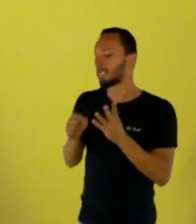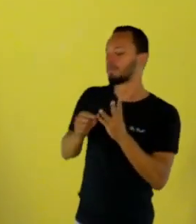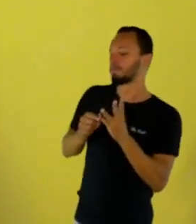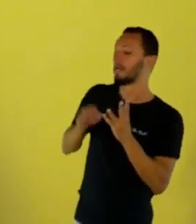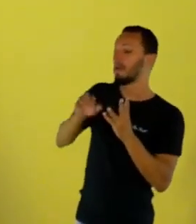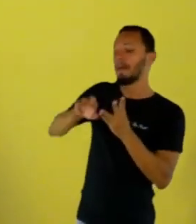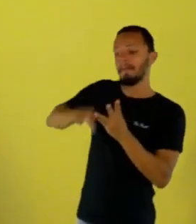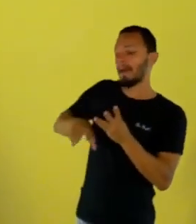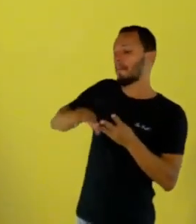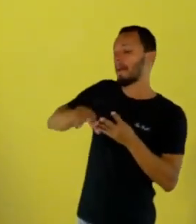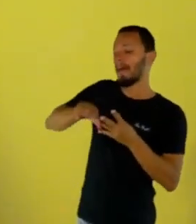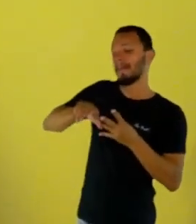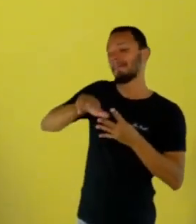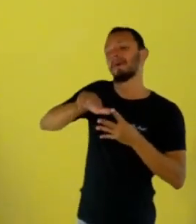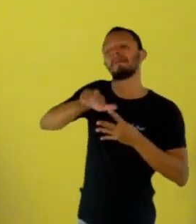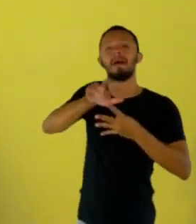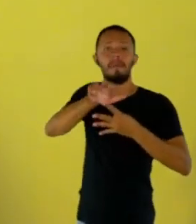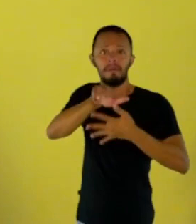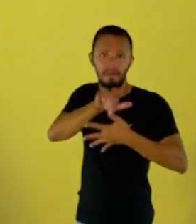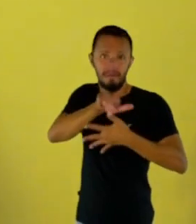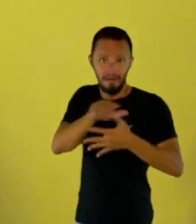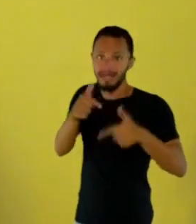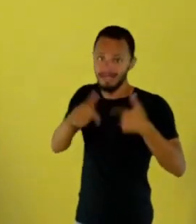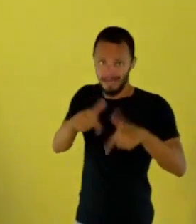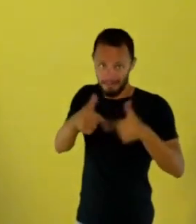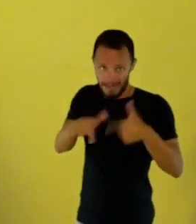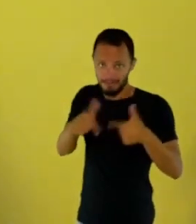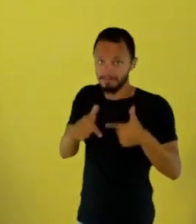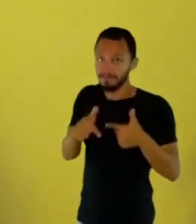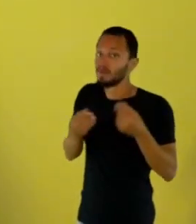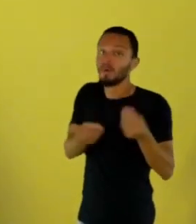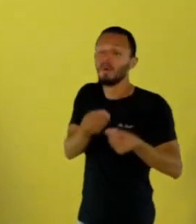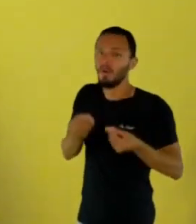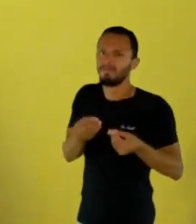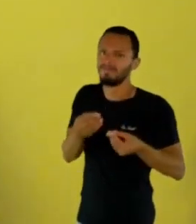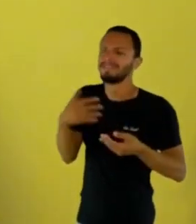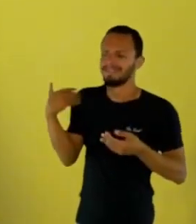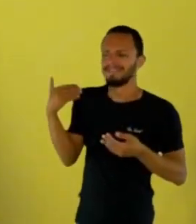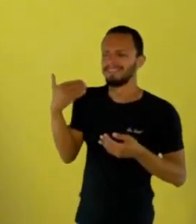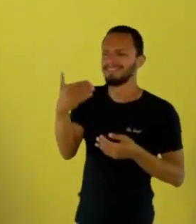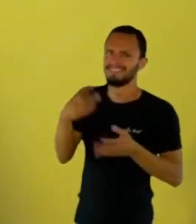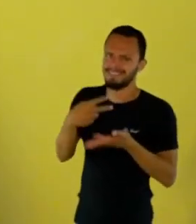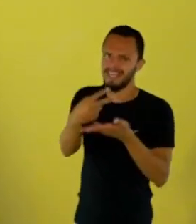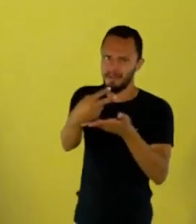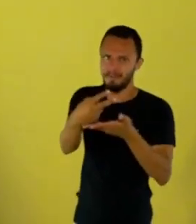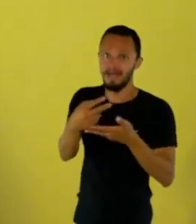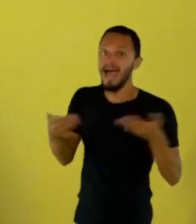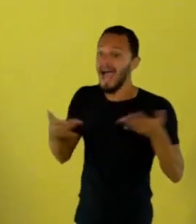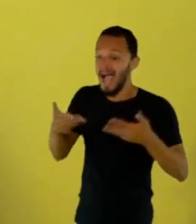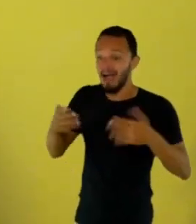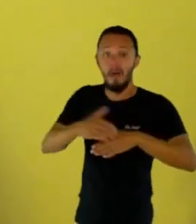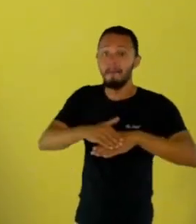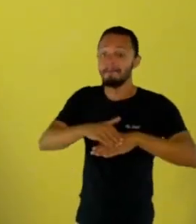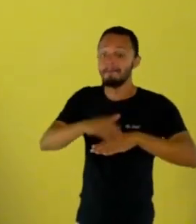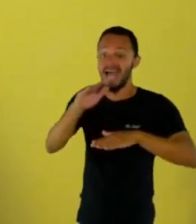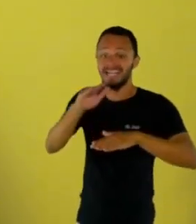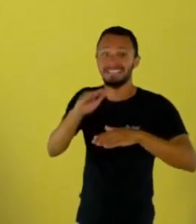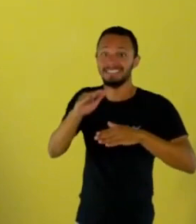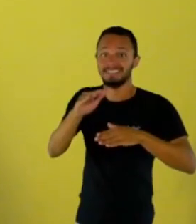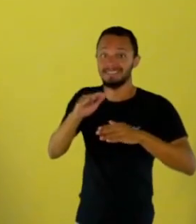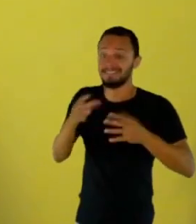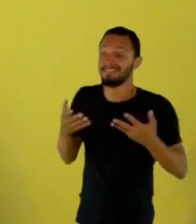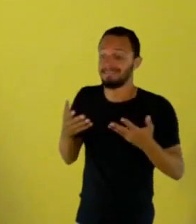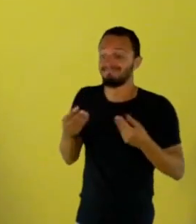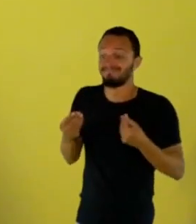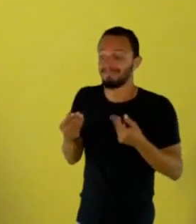Desses múltiplos papéis que a gente tem que exercer hoje. Que sempre foi assim, né? E agora está mais a gente ter que dar conta de tudo. E ainda